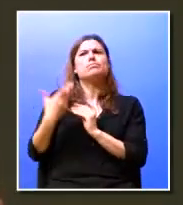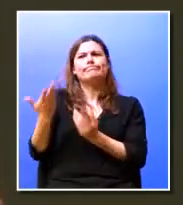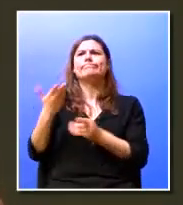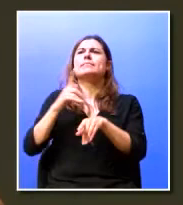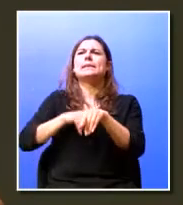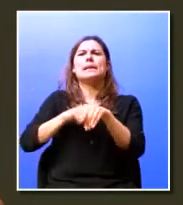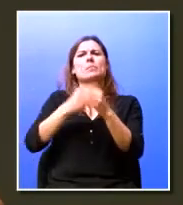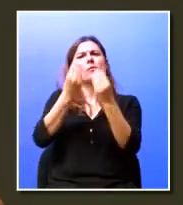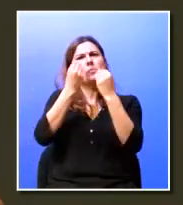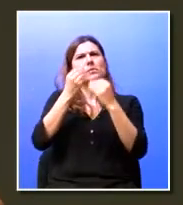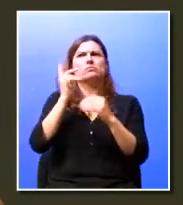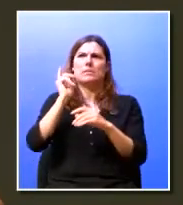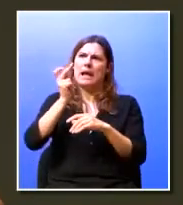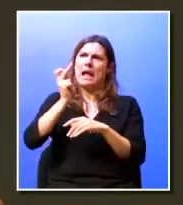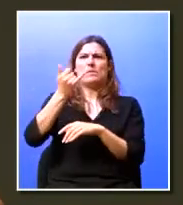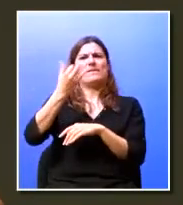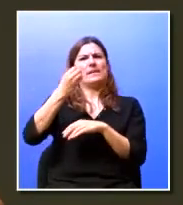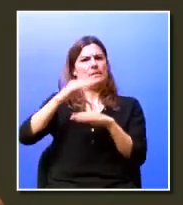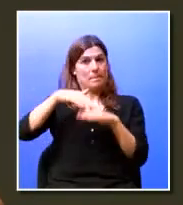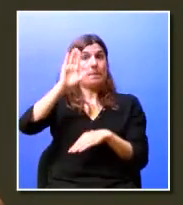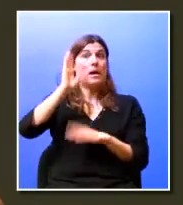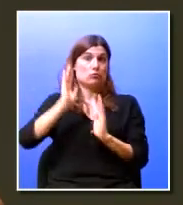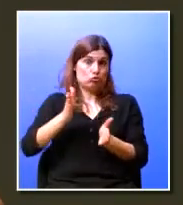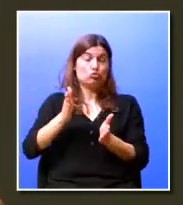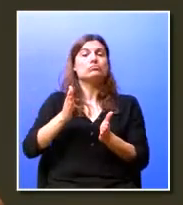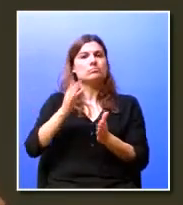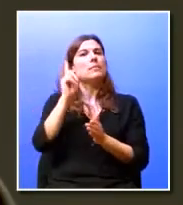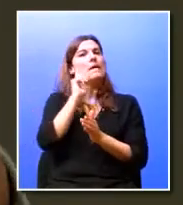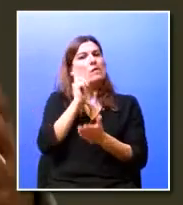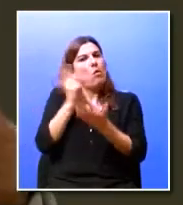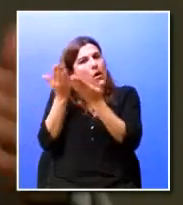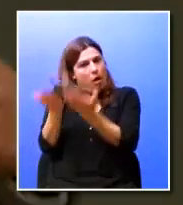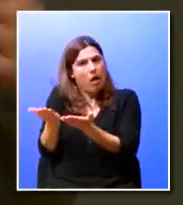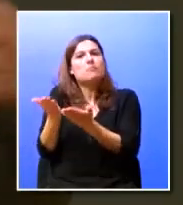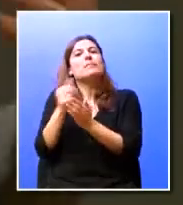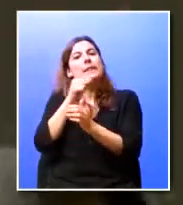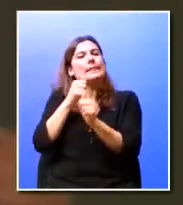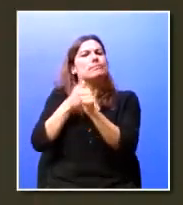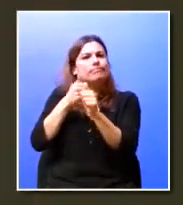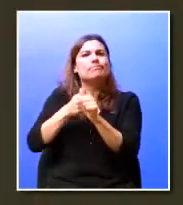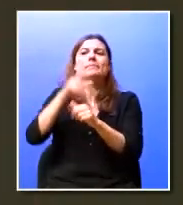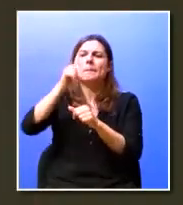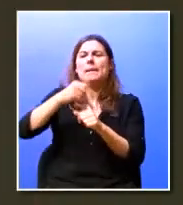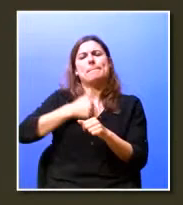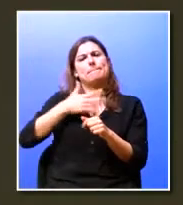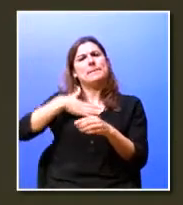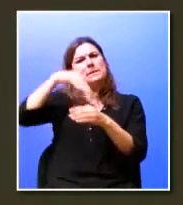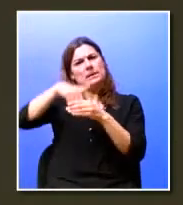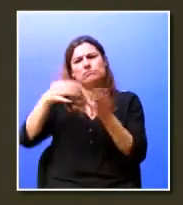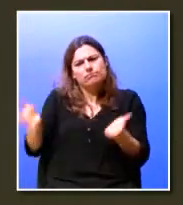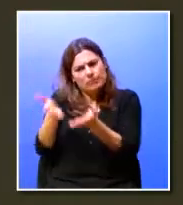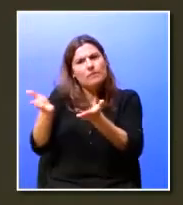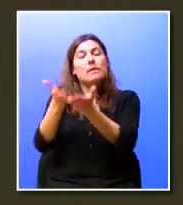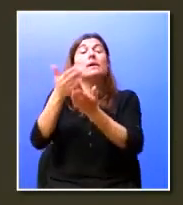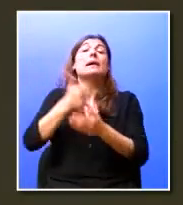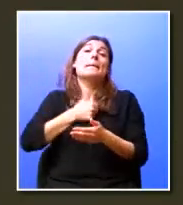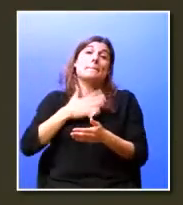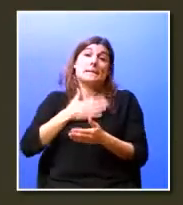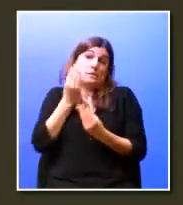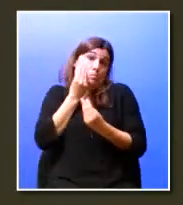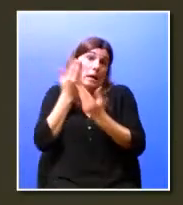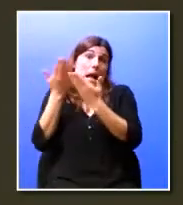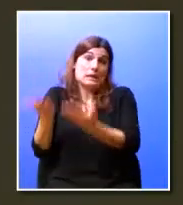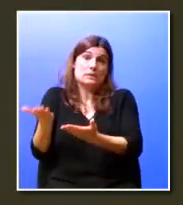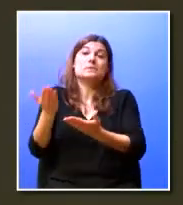formativos que fazemos há mais de 20 anos e que são valorizados e acompanhados e promovidos dentro da empresa, porque a empresa também é assim, também